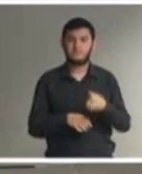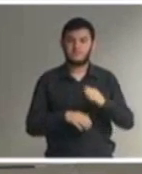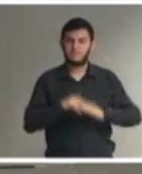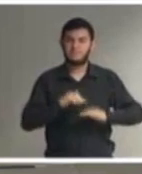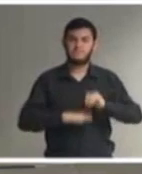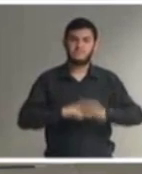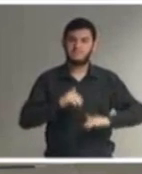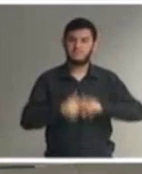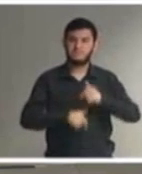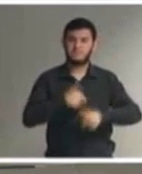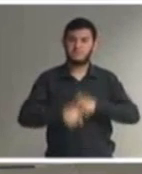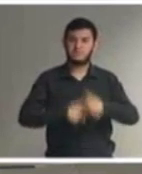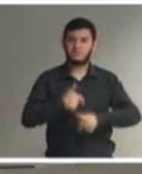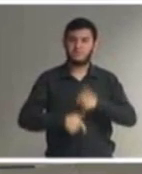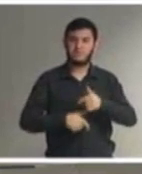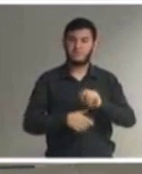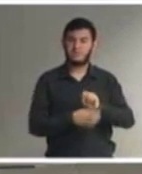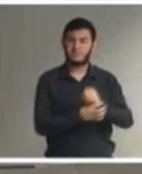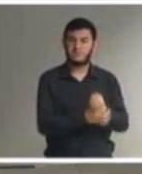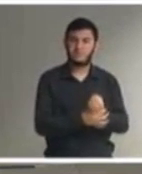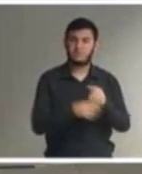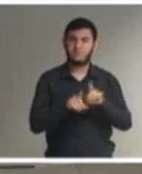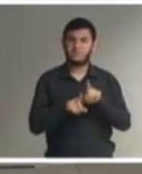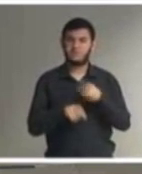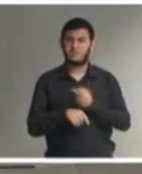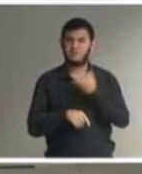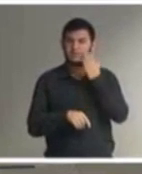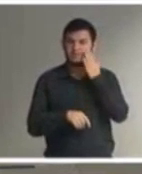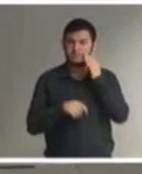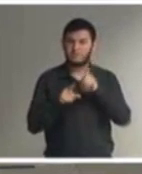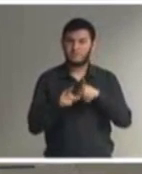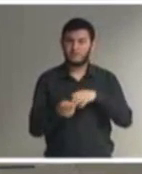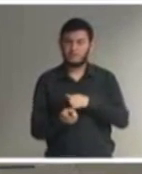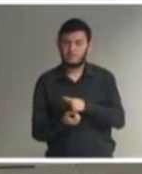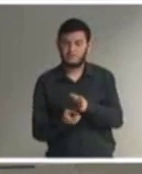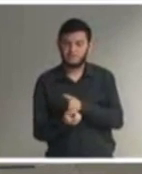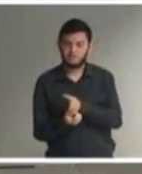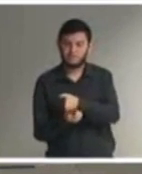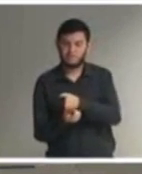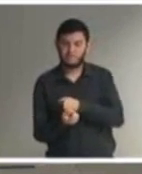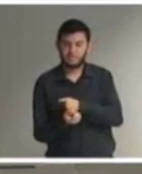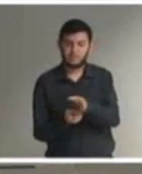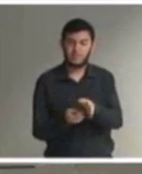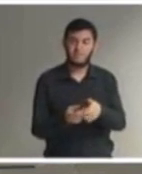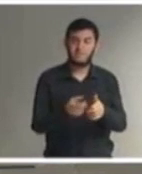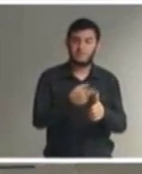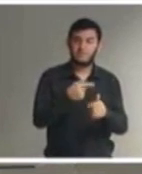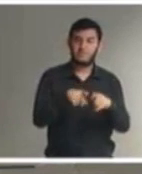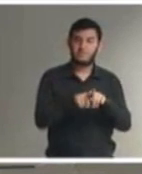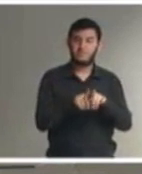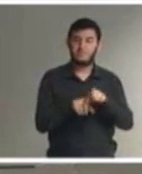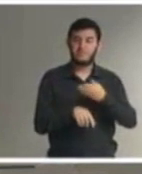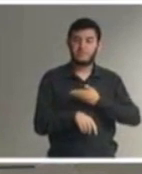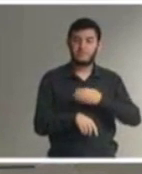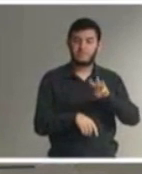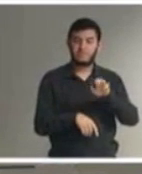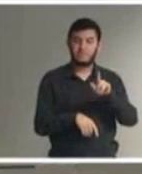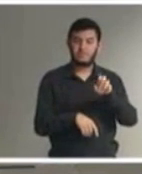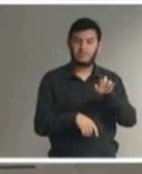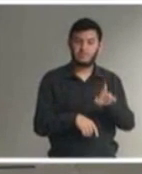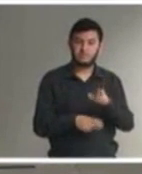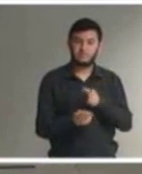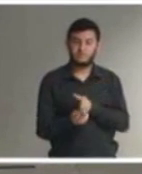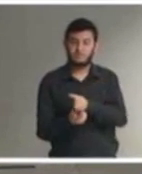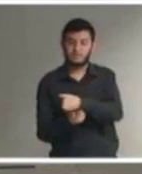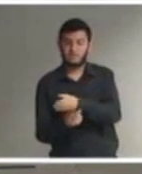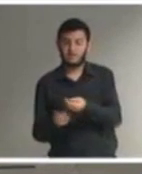nessa garantia foi dividida foi desmembrada em dois módulos o primeiro com o colega Valdir Macieira e essa segunda comigo que vou